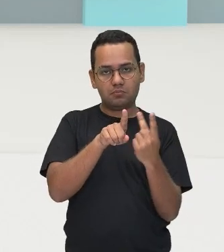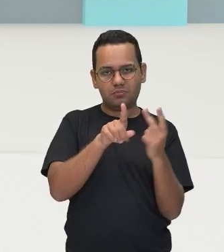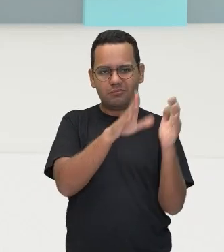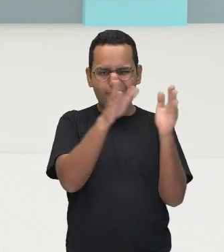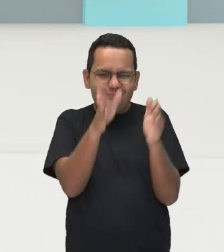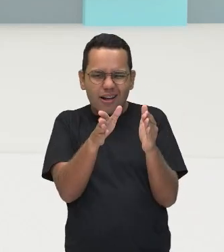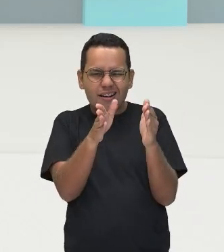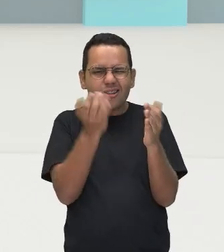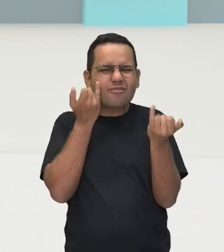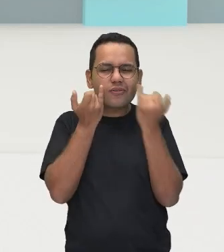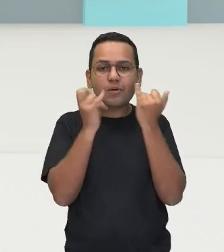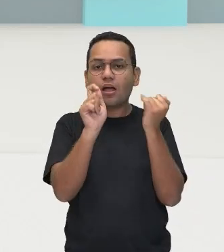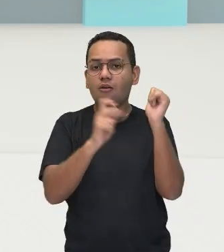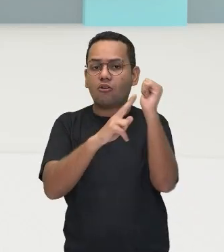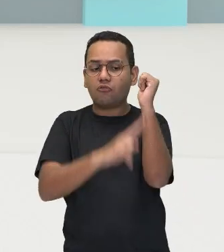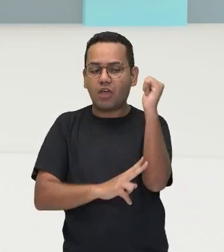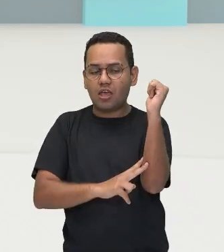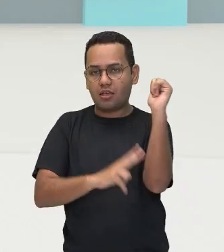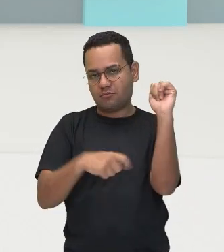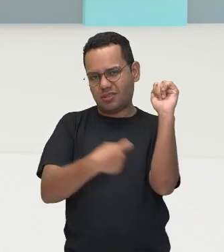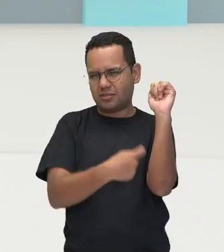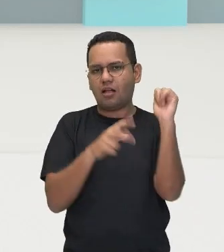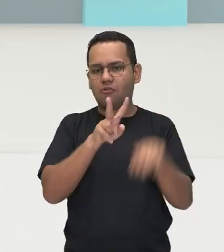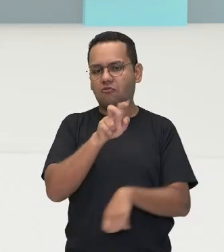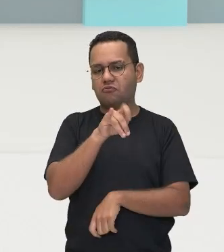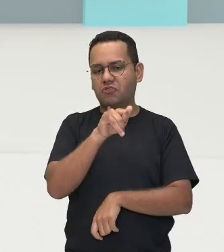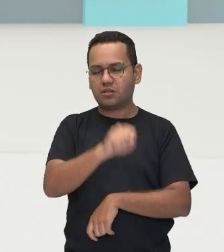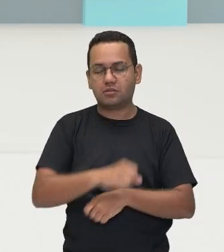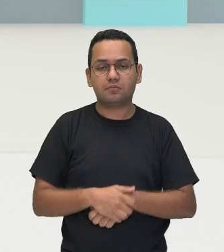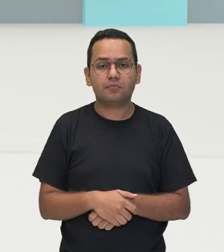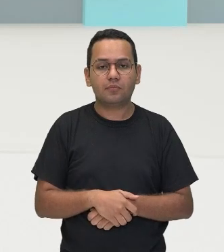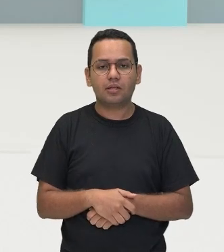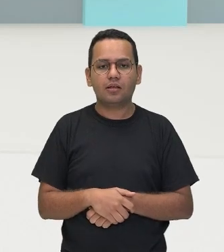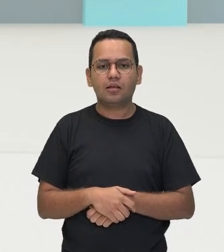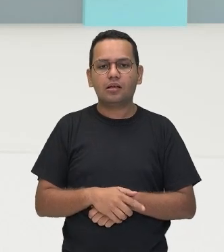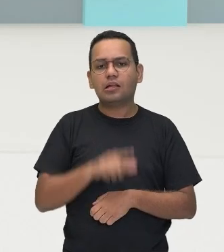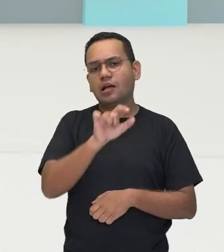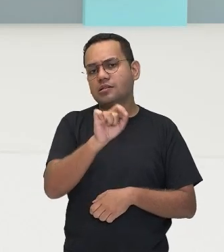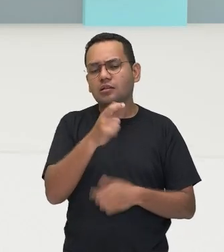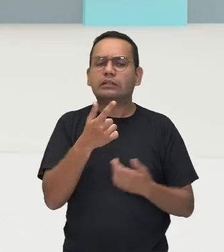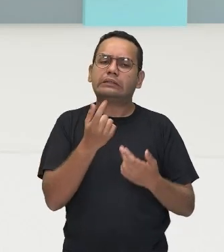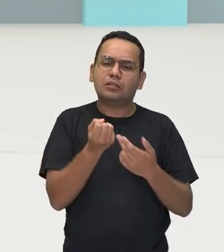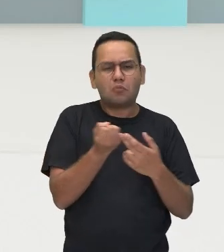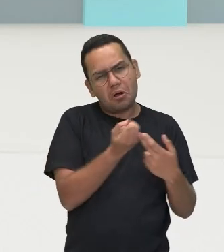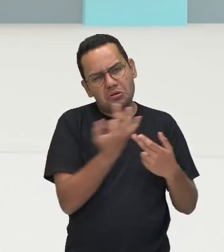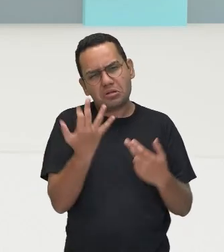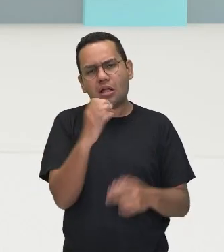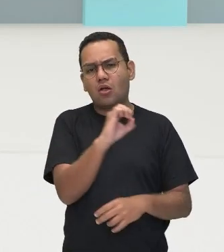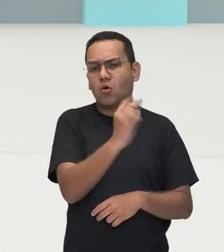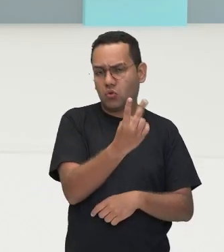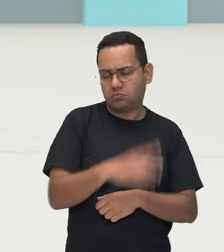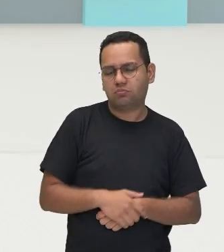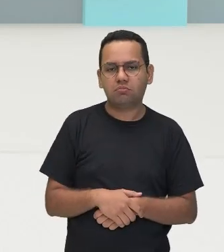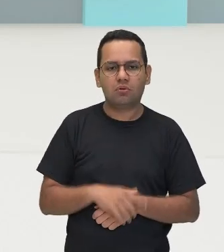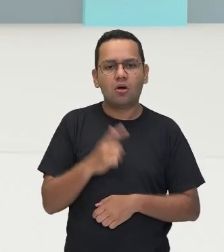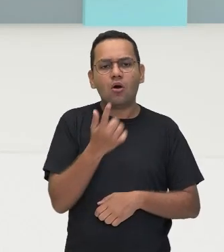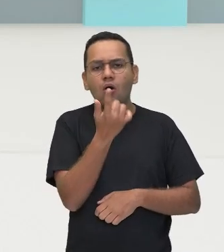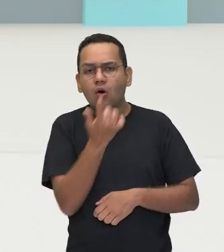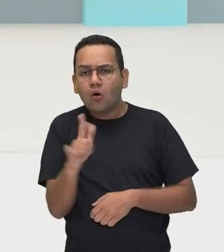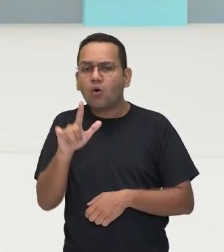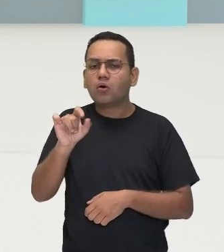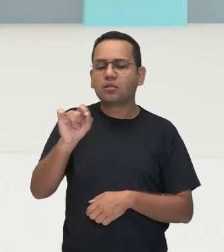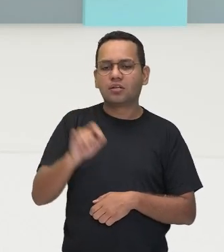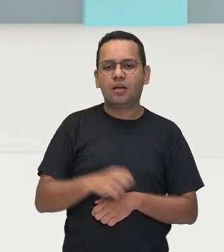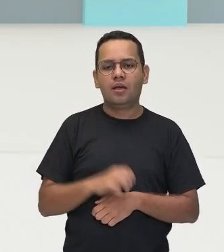Que é o sangue rico em impurezas, né? No caso aí, o gás carbônico, beleza? E nós temos capilares, que são vasos